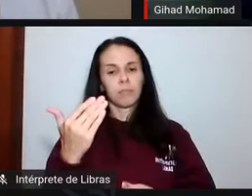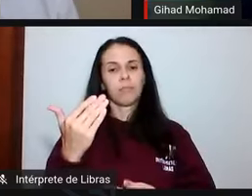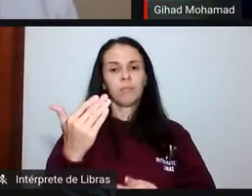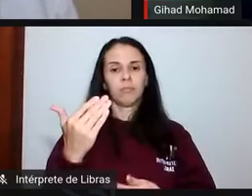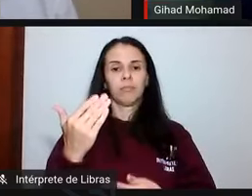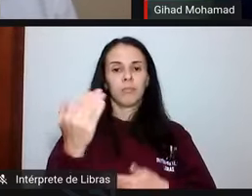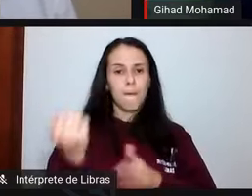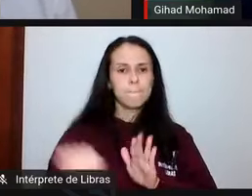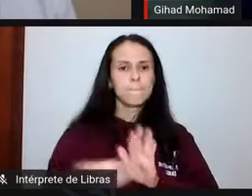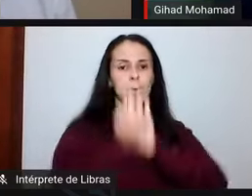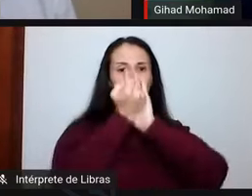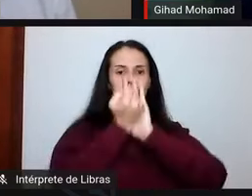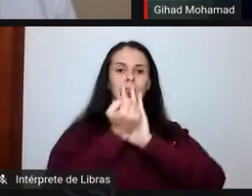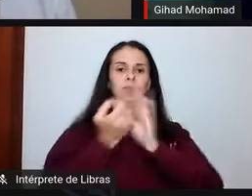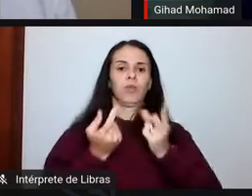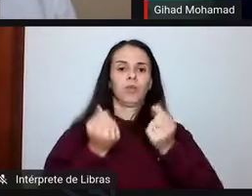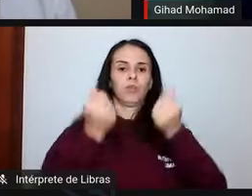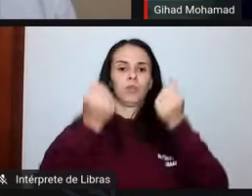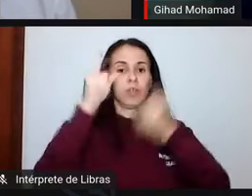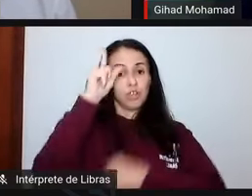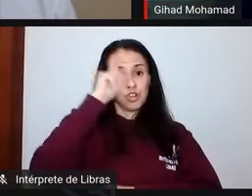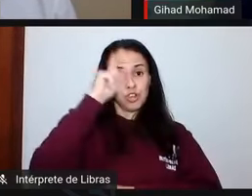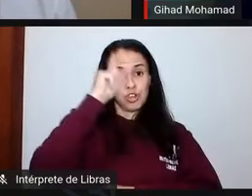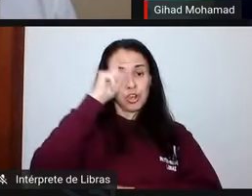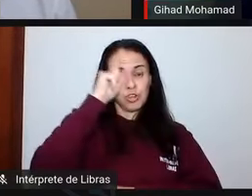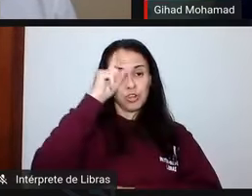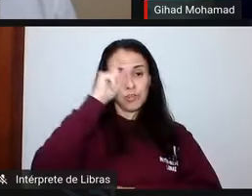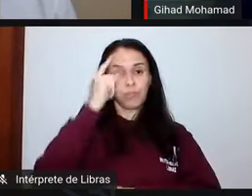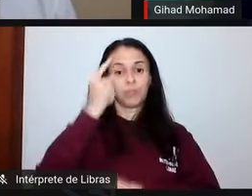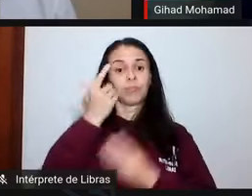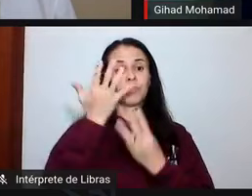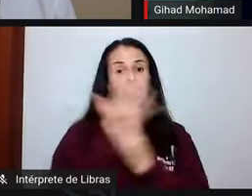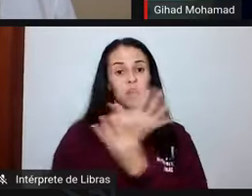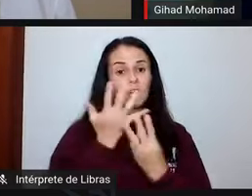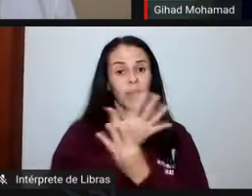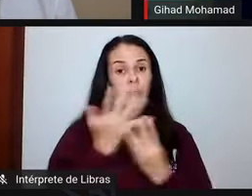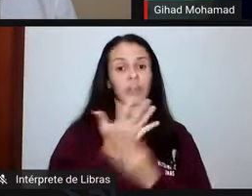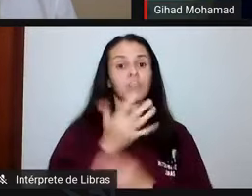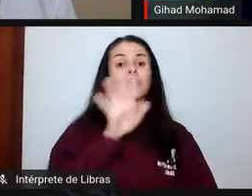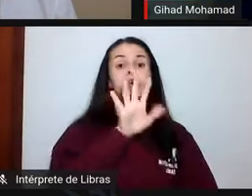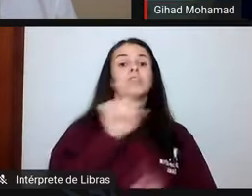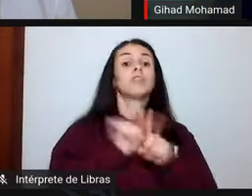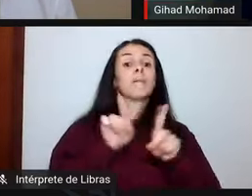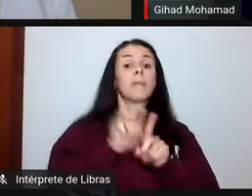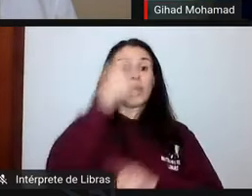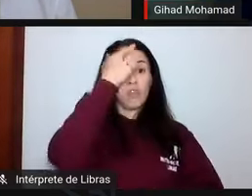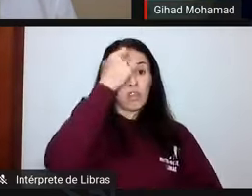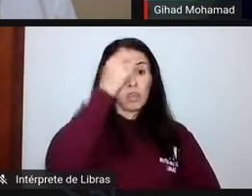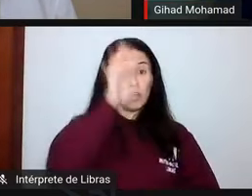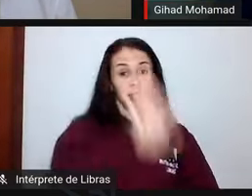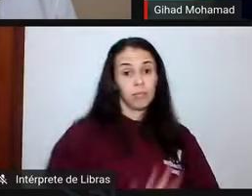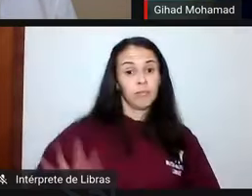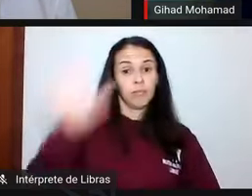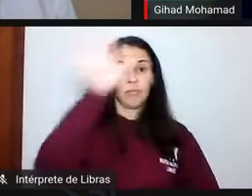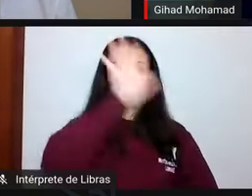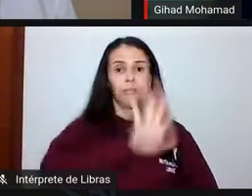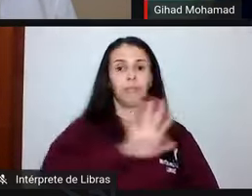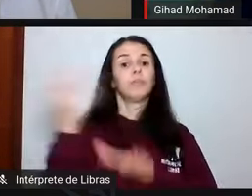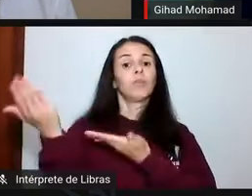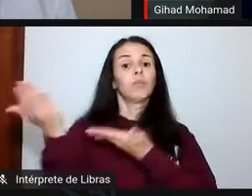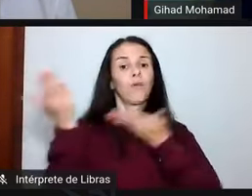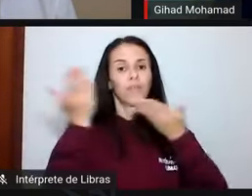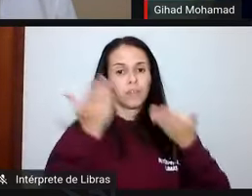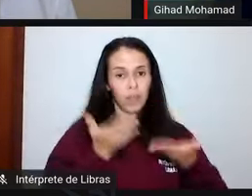impactos orçamentários no dia a dia da UFSM, no dia a dia das universidades, também convidamos a todos os